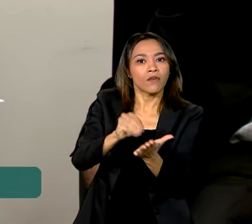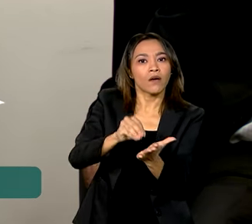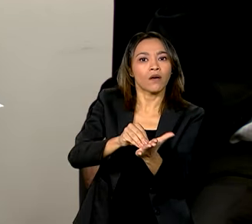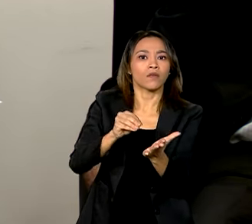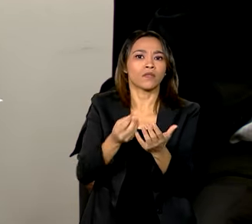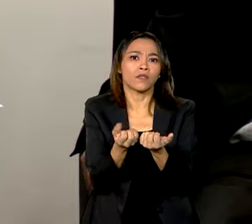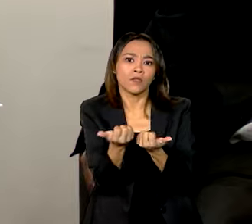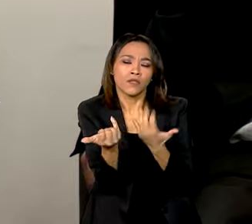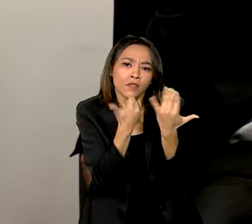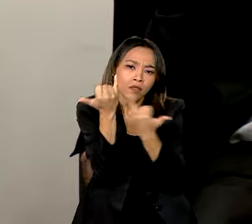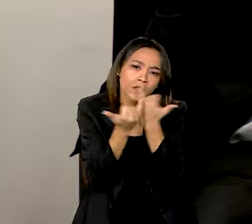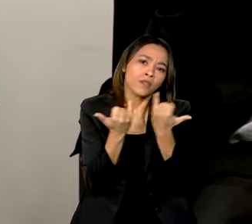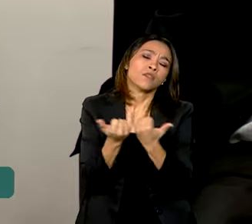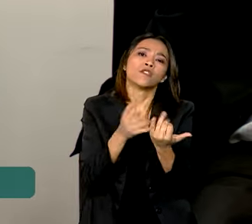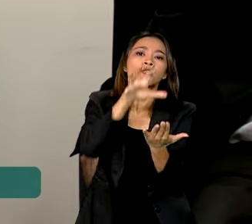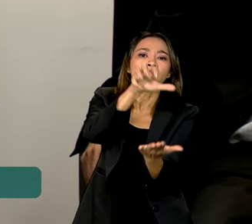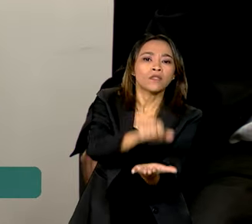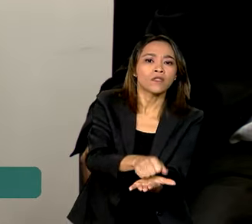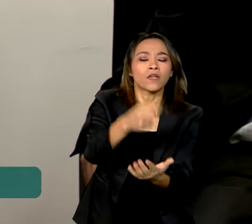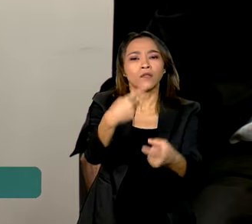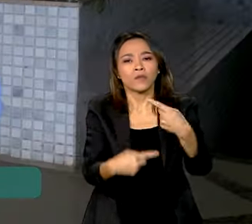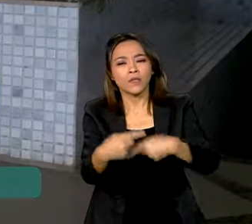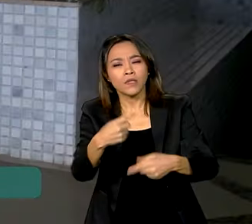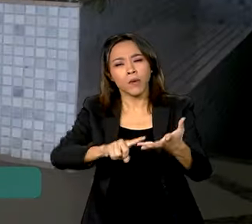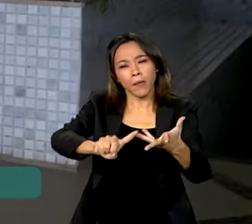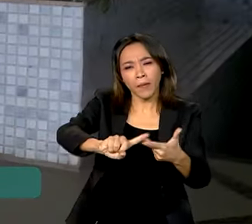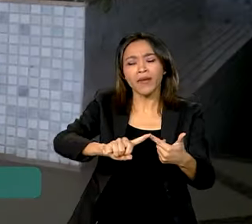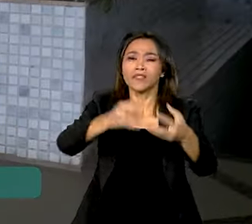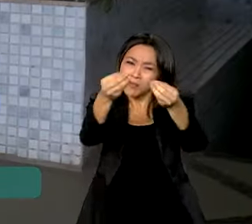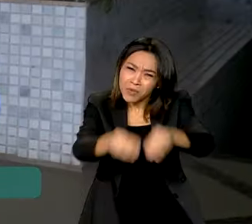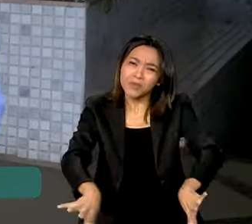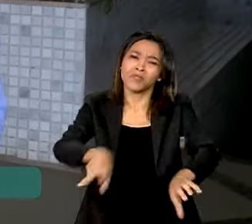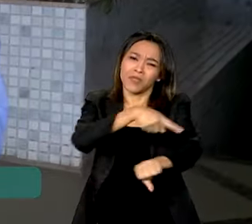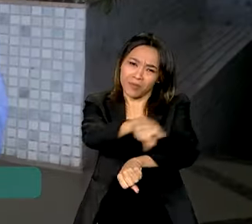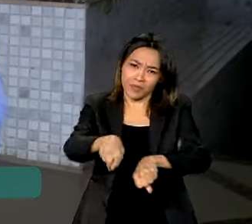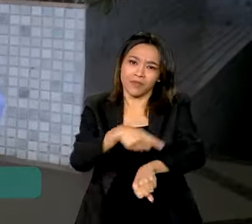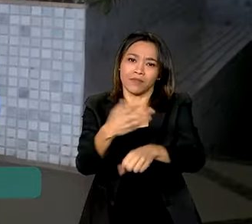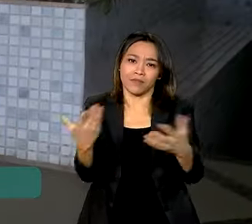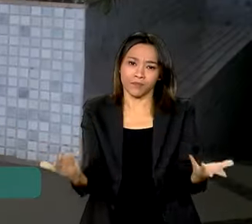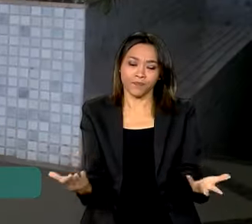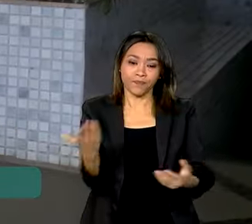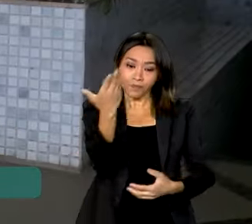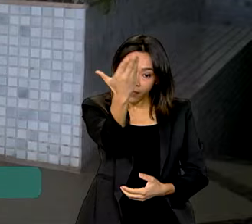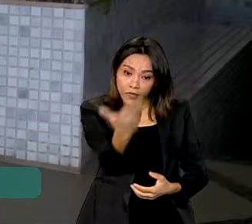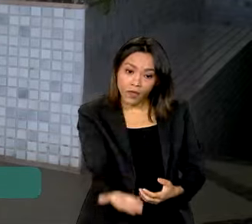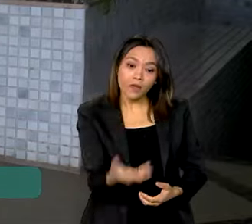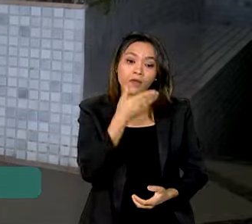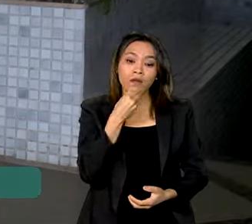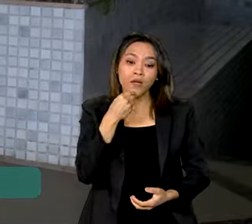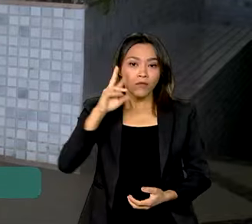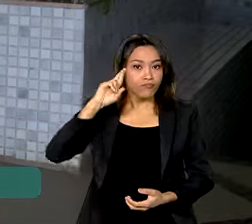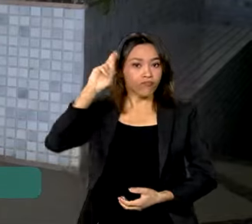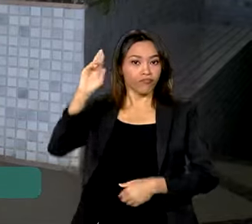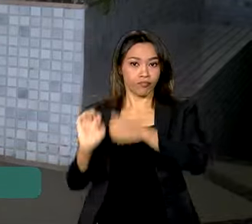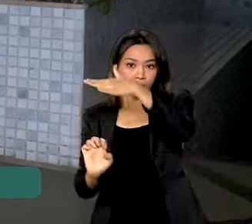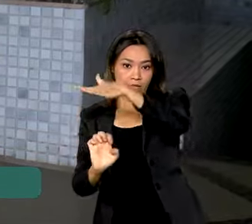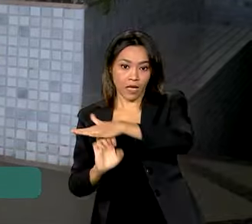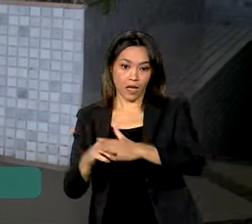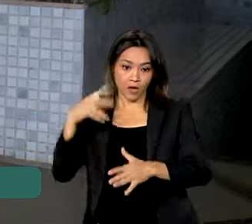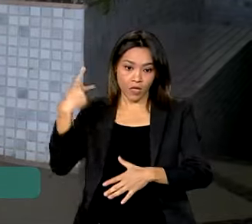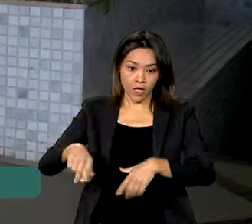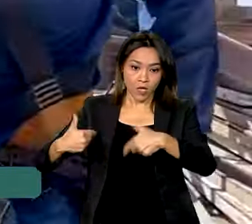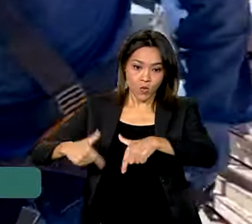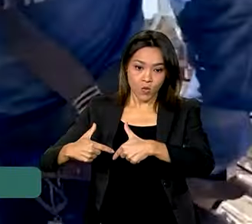enfim, afeta a economia do país como um todo. Este empresário da construção civil tem nesta obra 50